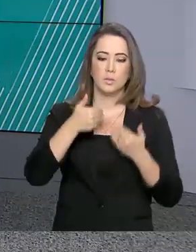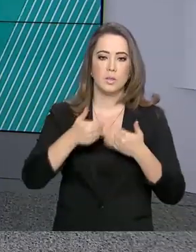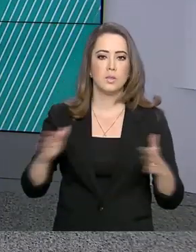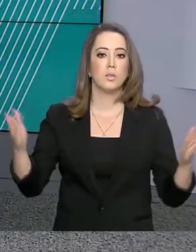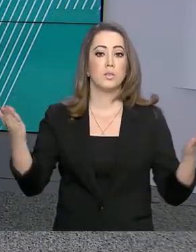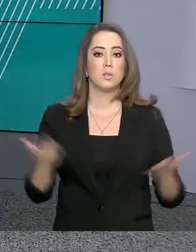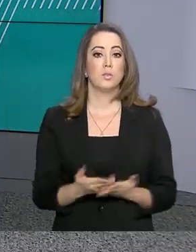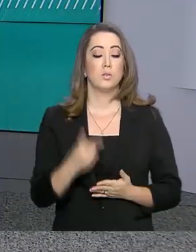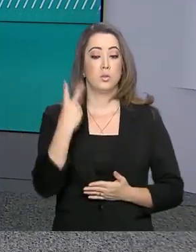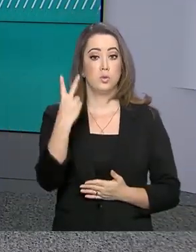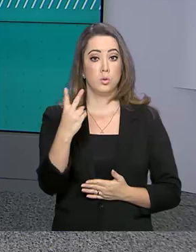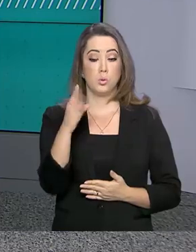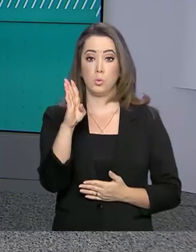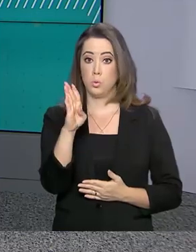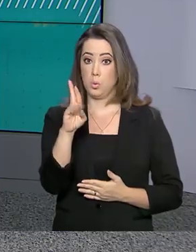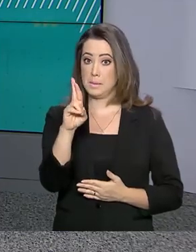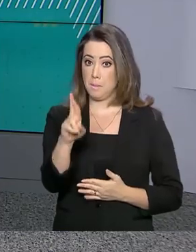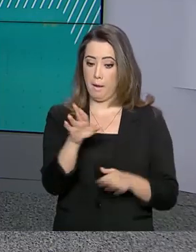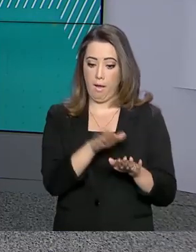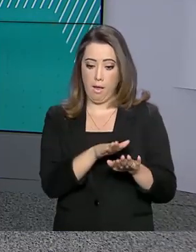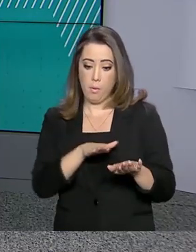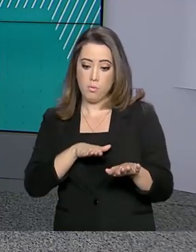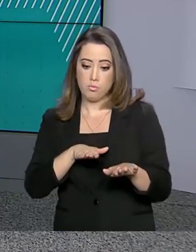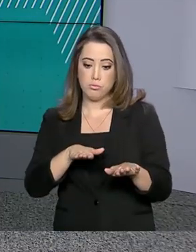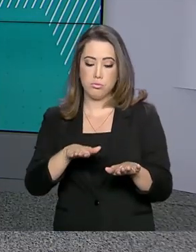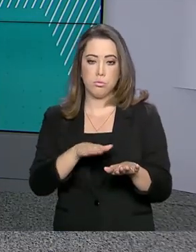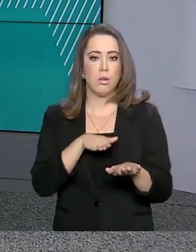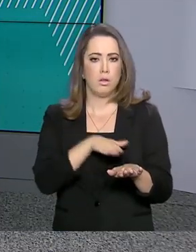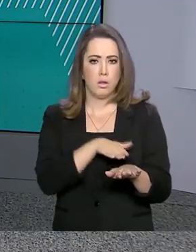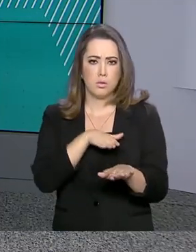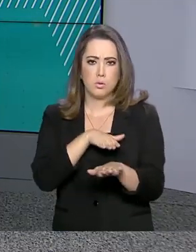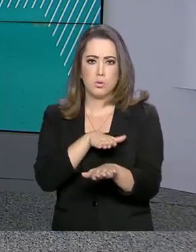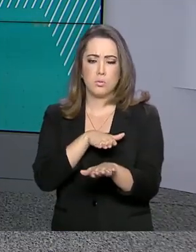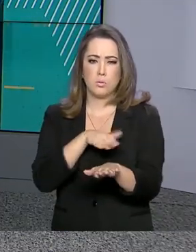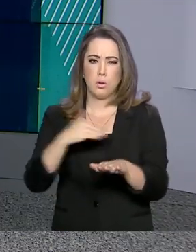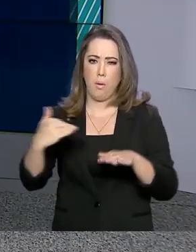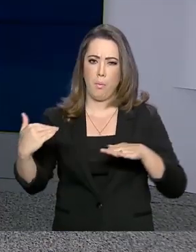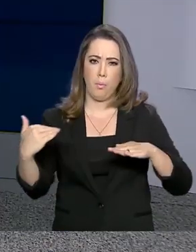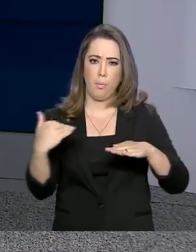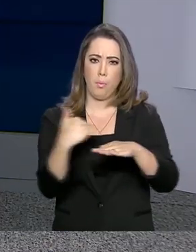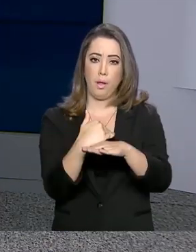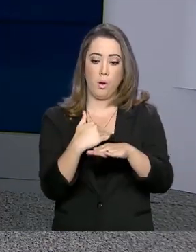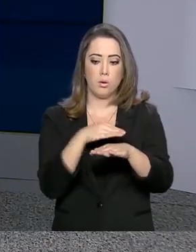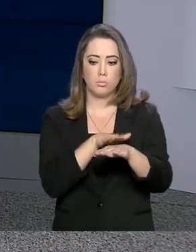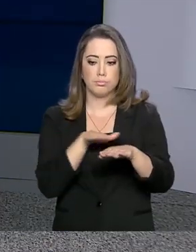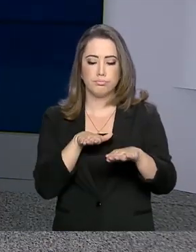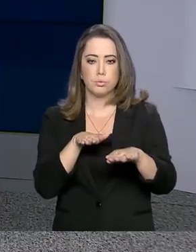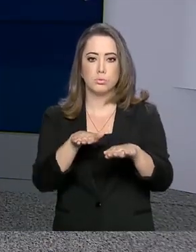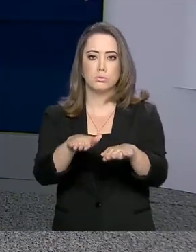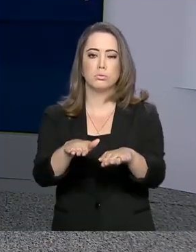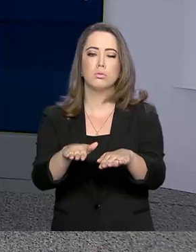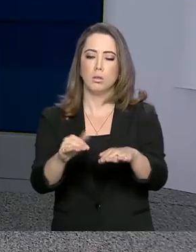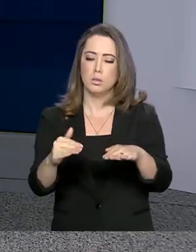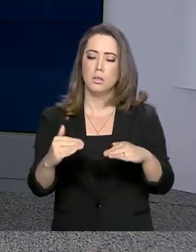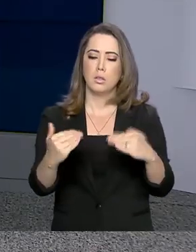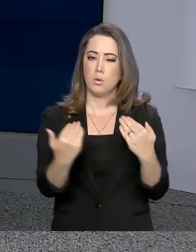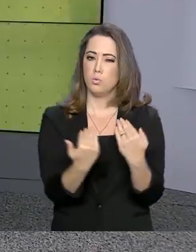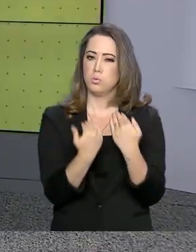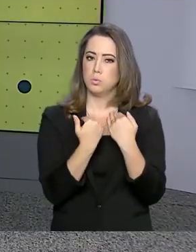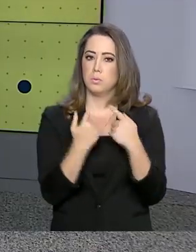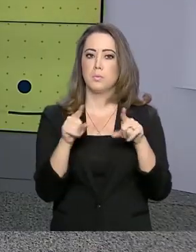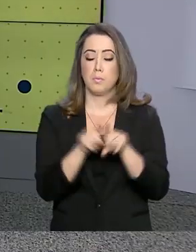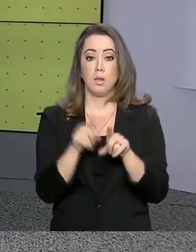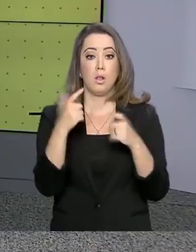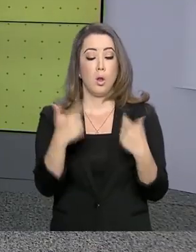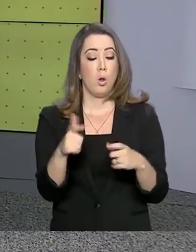Bolsonaro inaugurou hoje a duplicação de um trecho da BR-116 que fica entre as cidades de Pelotas e Turuçu, no Rio